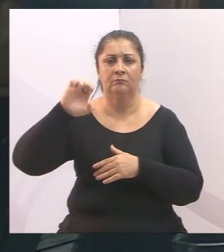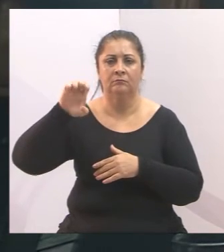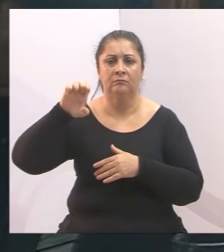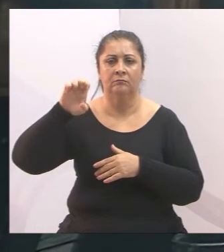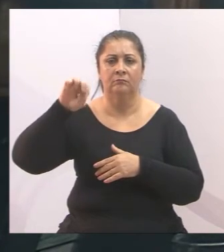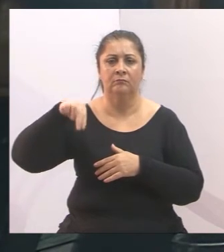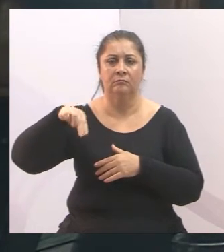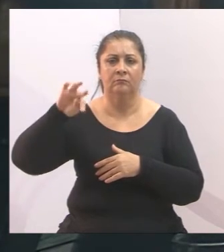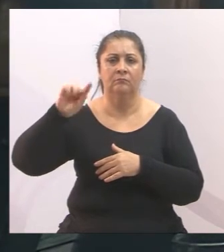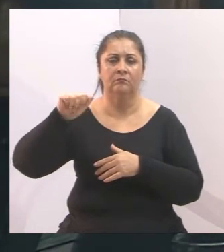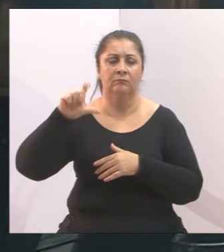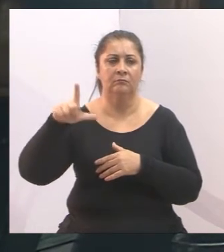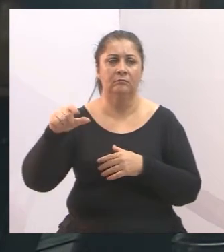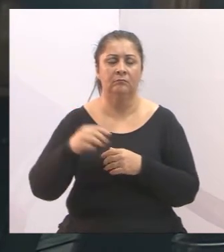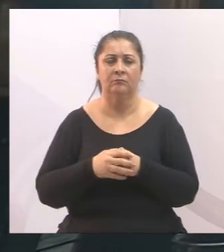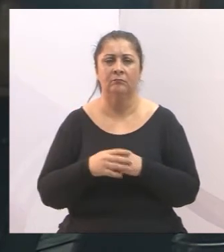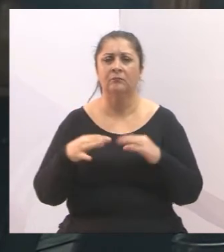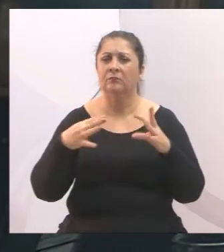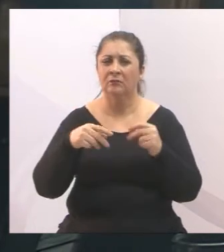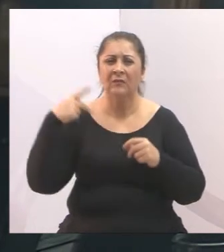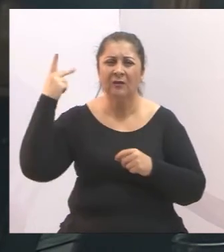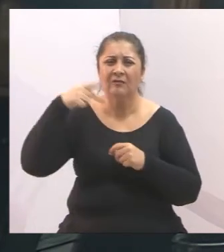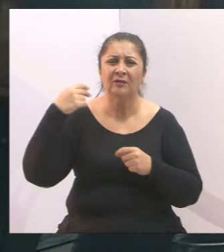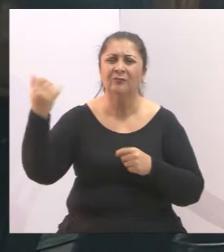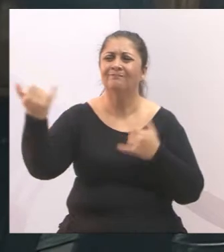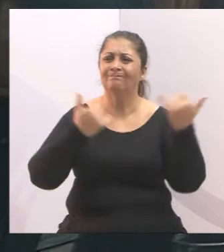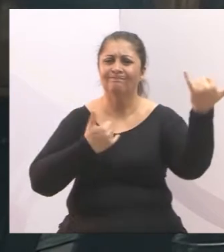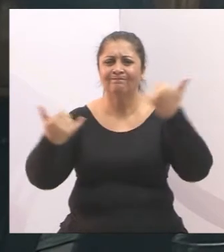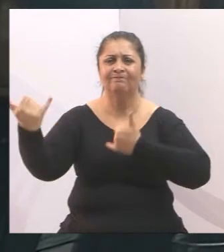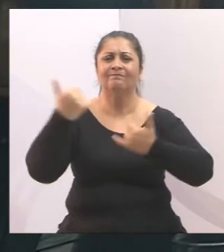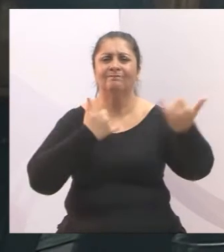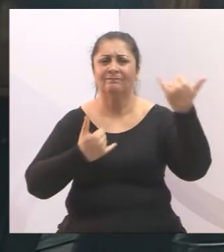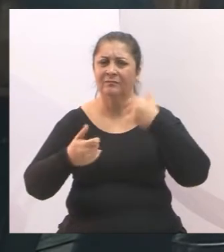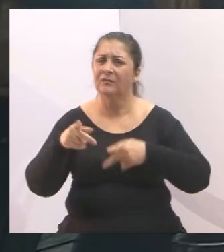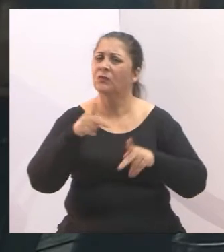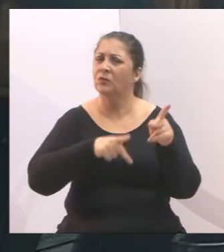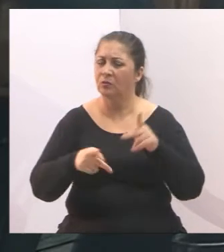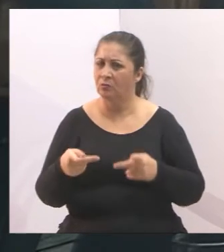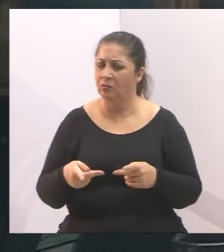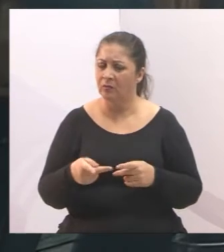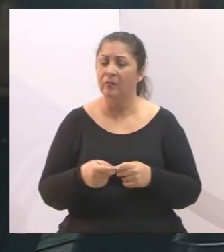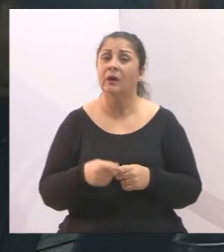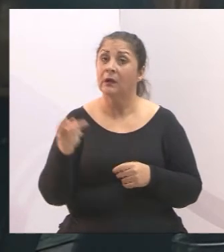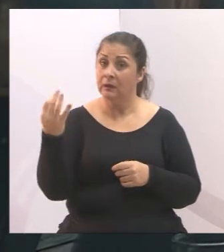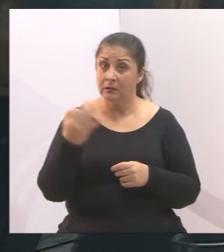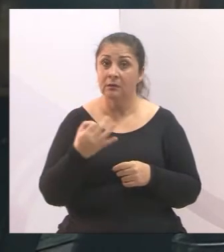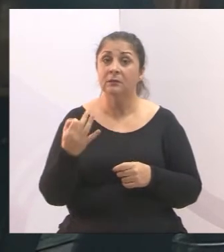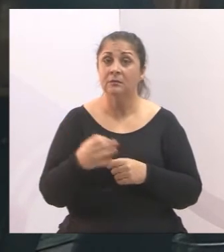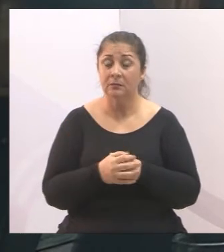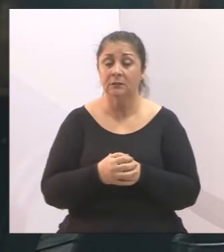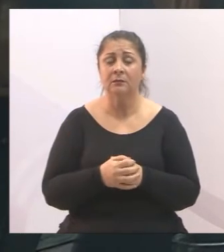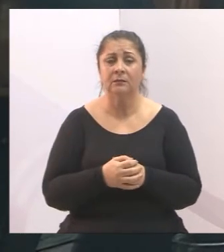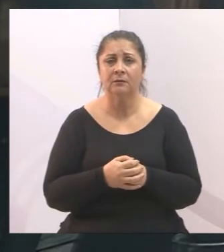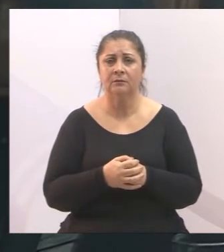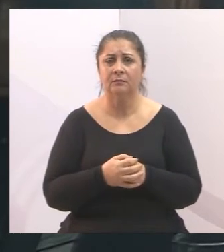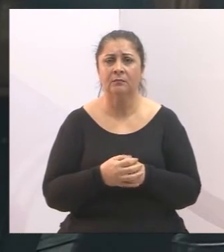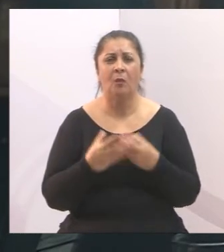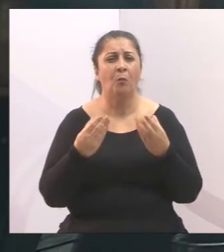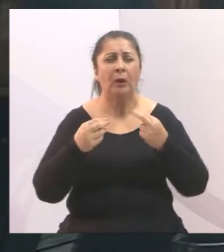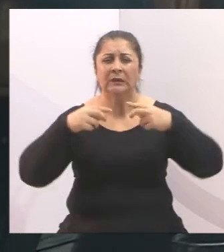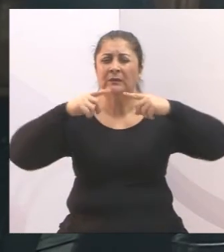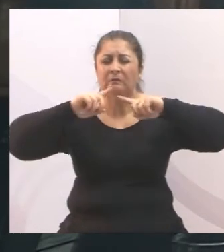aqui uma série de cobranças por parte da população e cobranças justas com relação